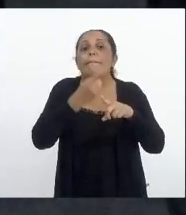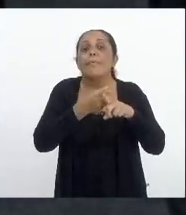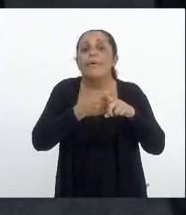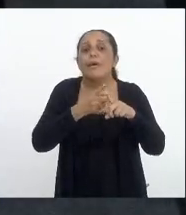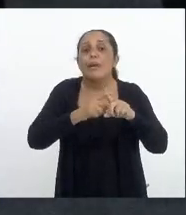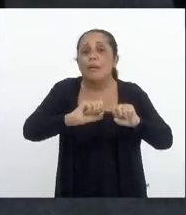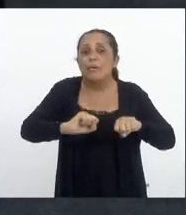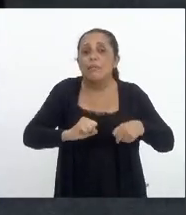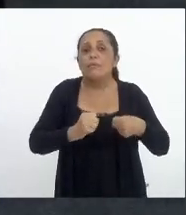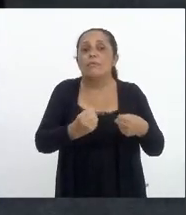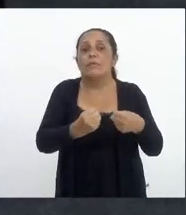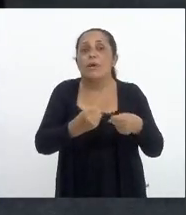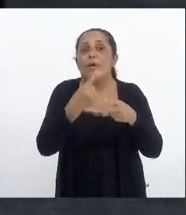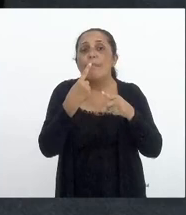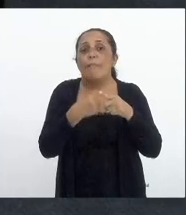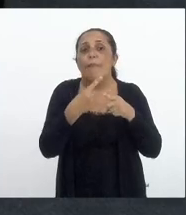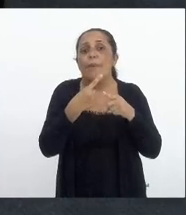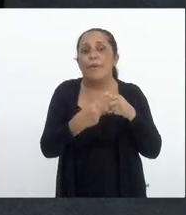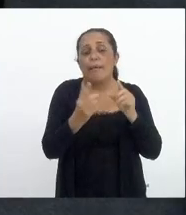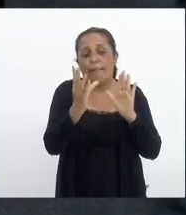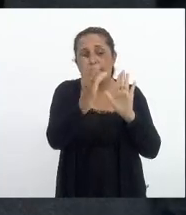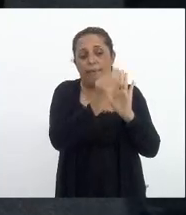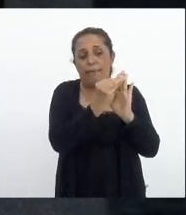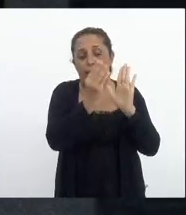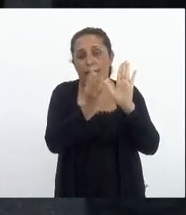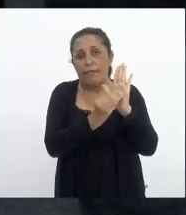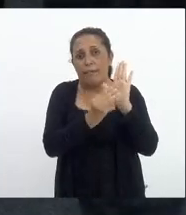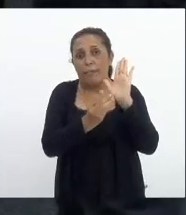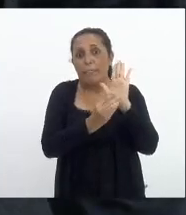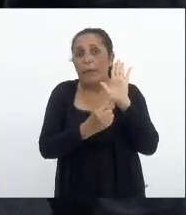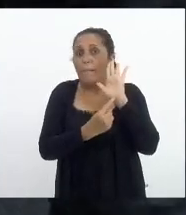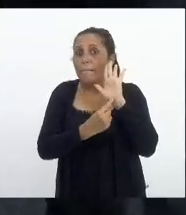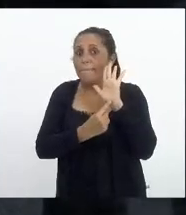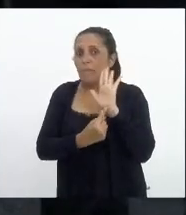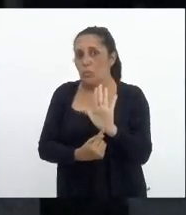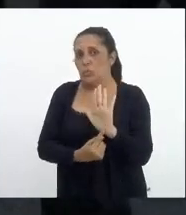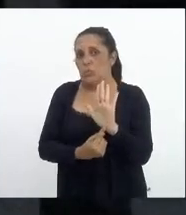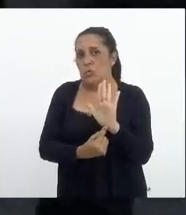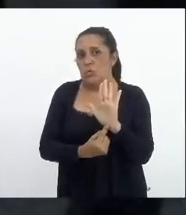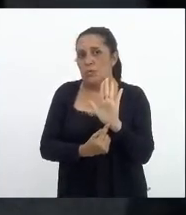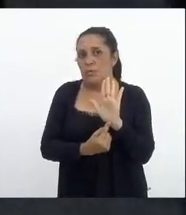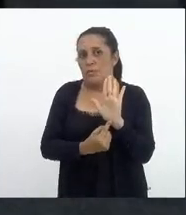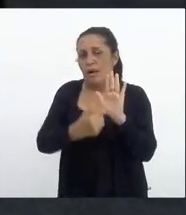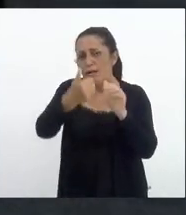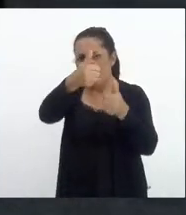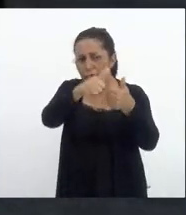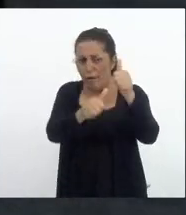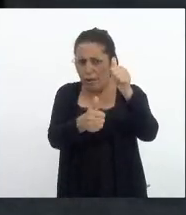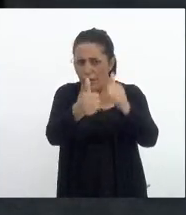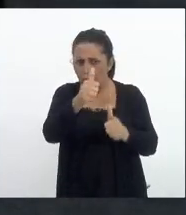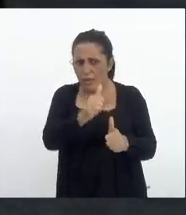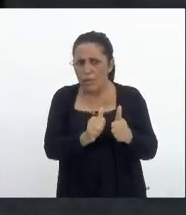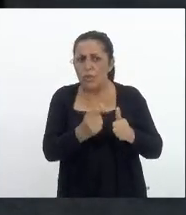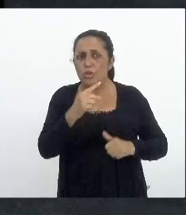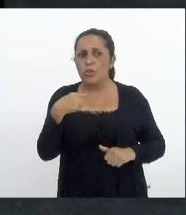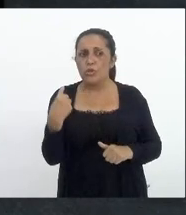porque a simulação mostrou que nós não íamos